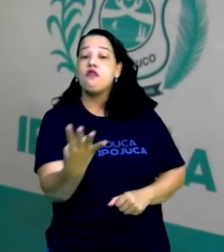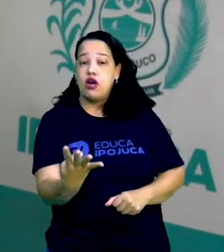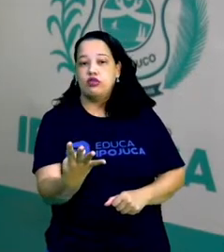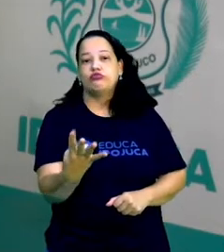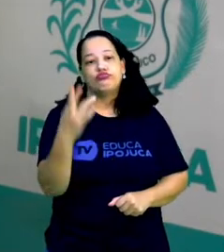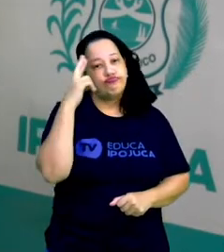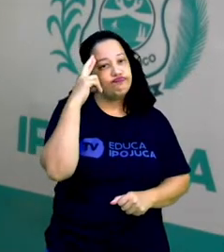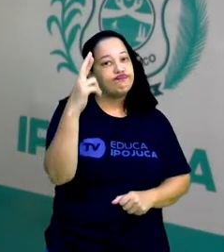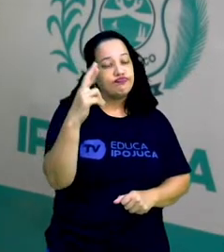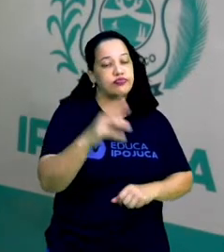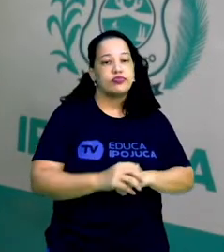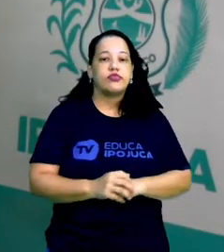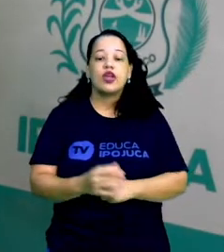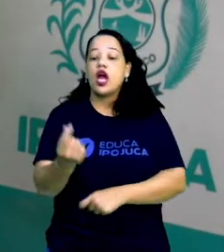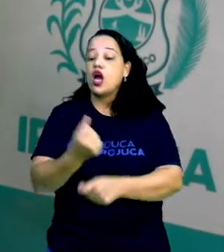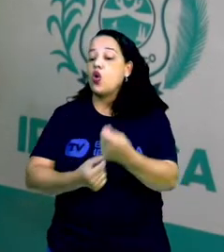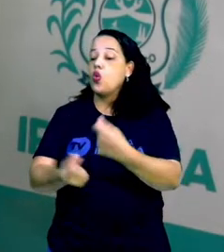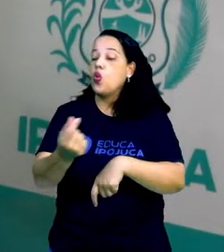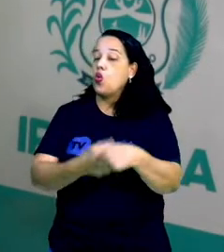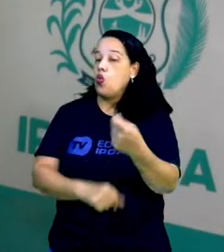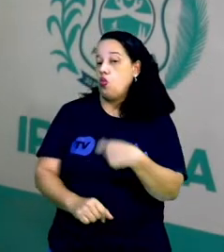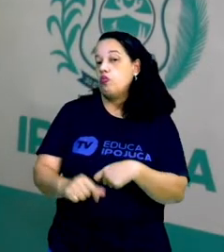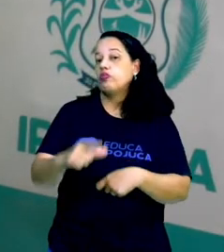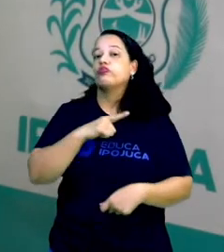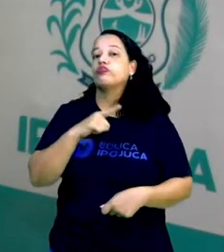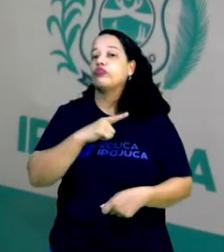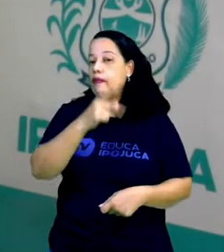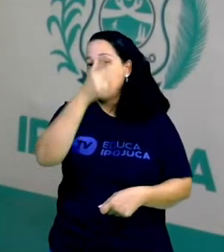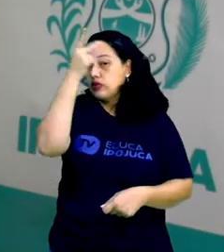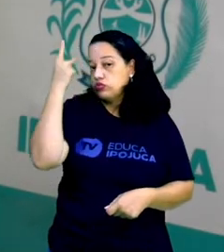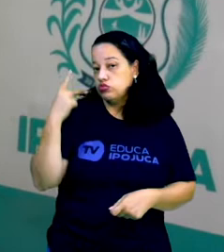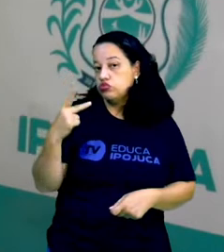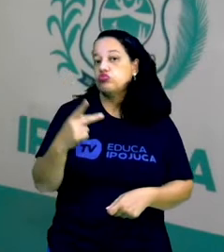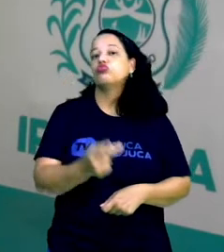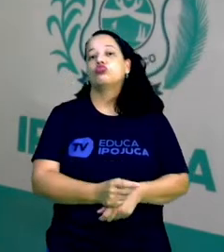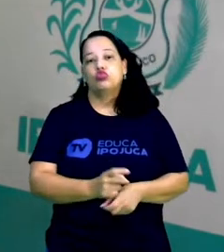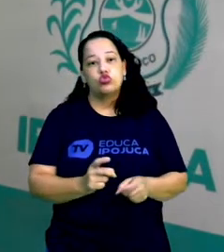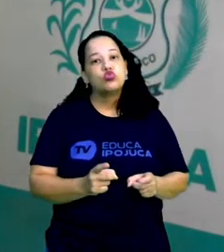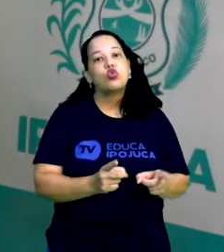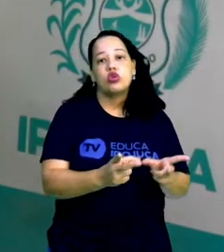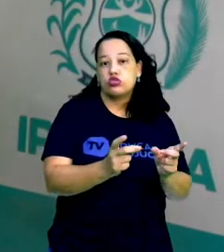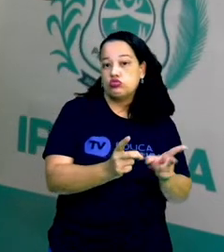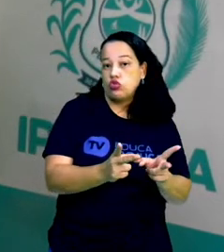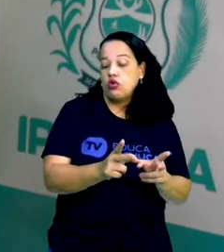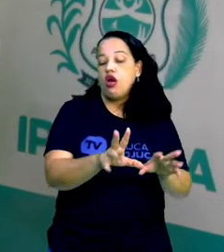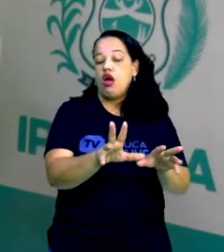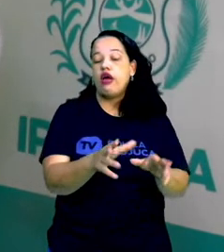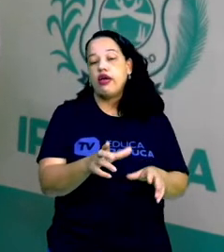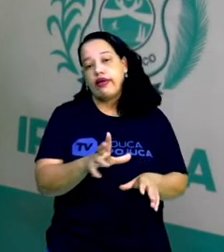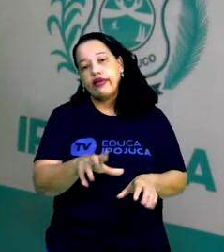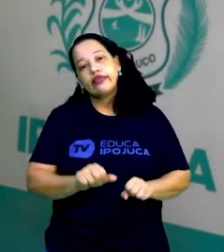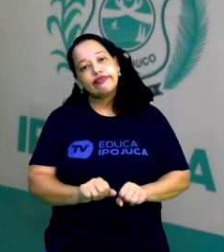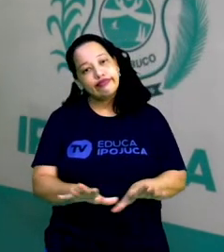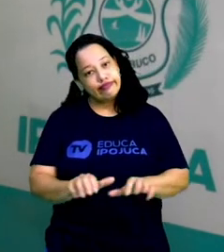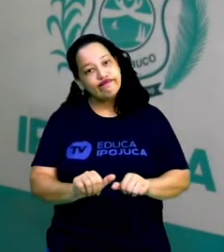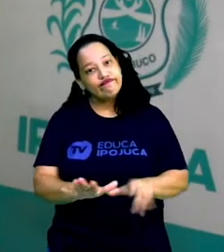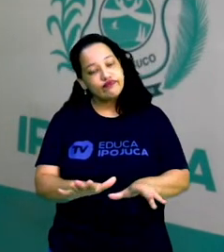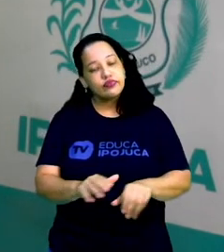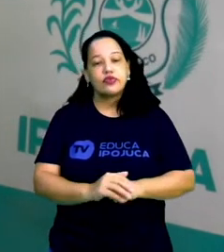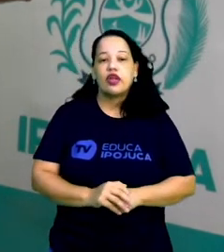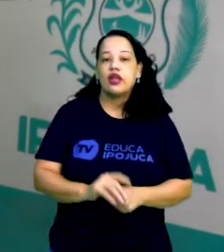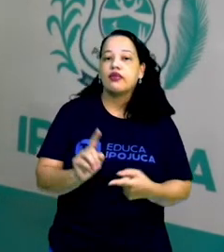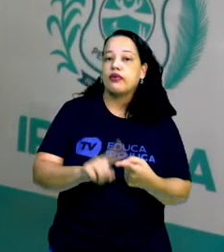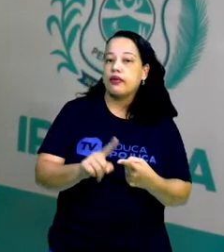economia, ela é voltada para o mercado consumidor. Ela obedece muito a questão da